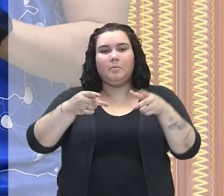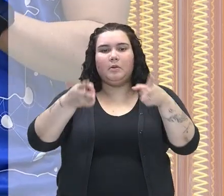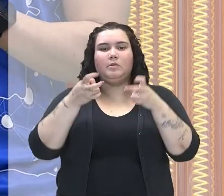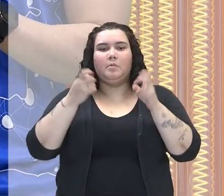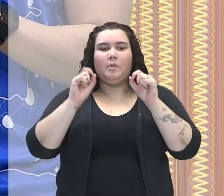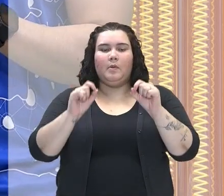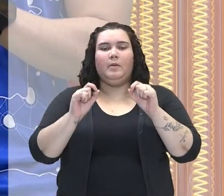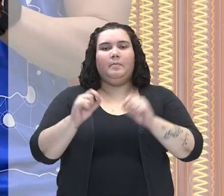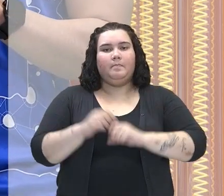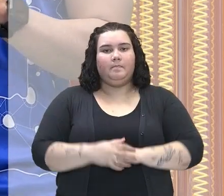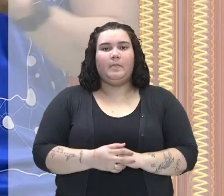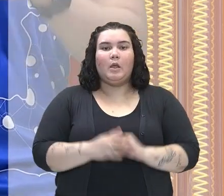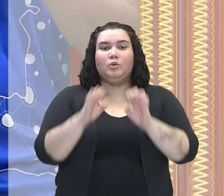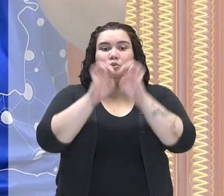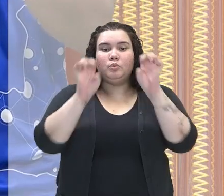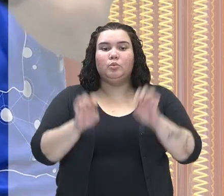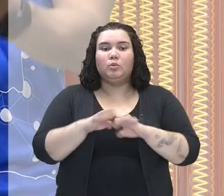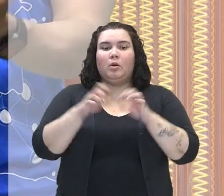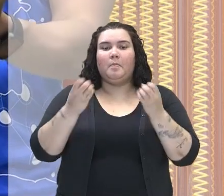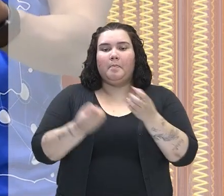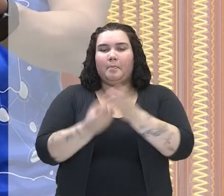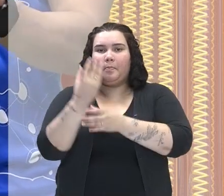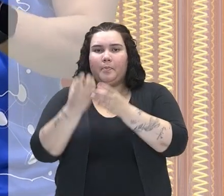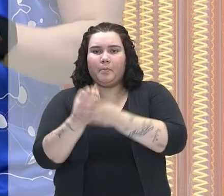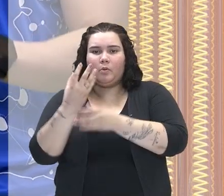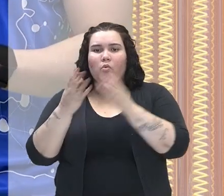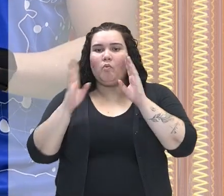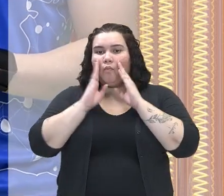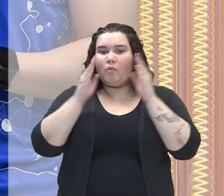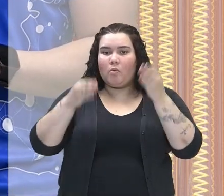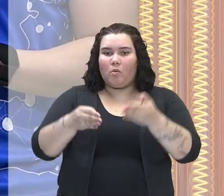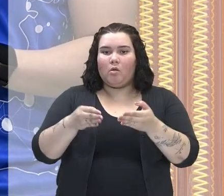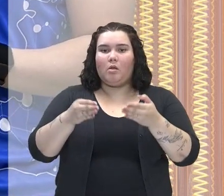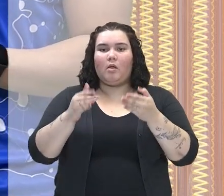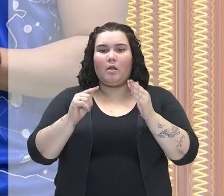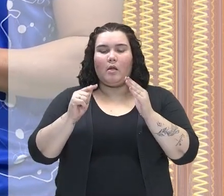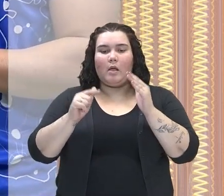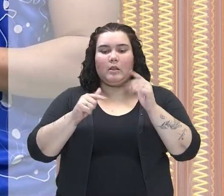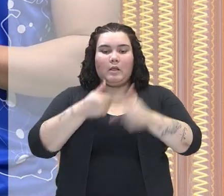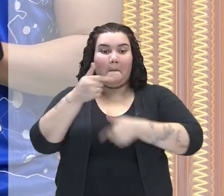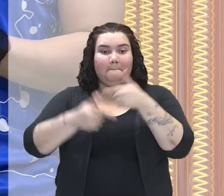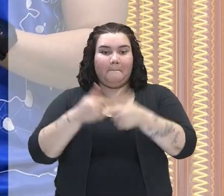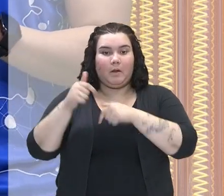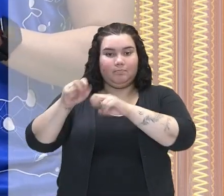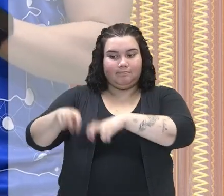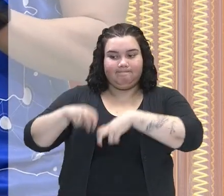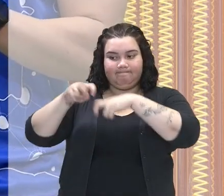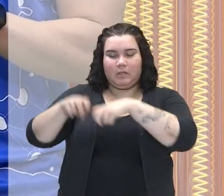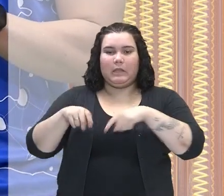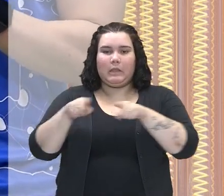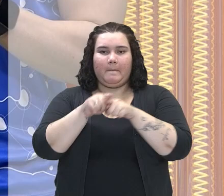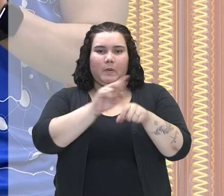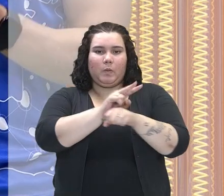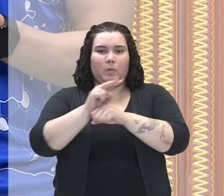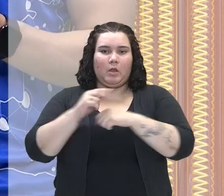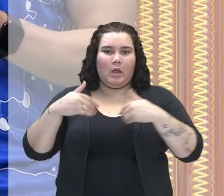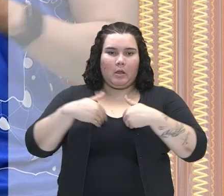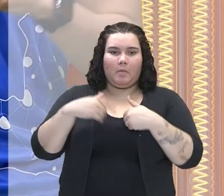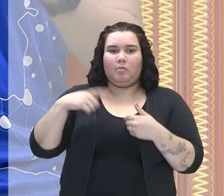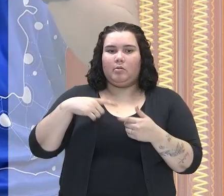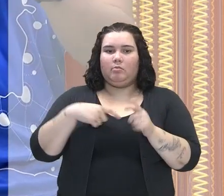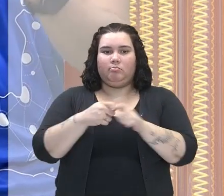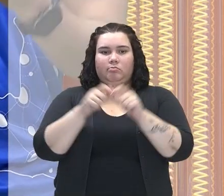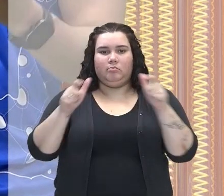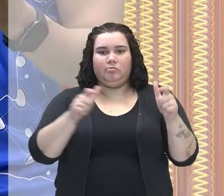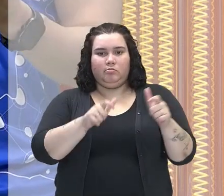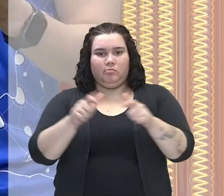estrutura produtiva, em especial aquela voltada à atividade de agricultura e pecuária, ela se deu em grandes propriedades,